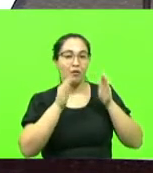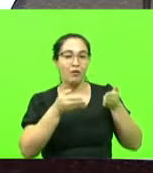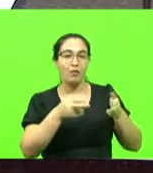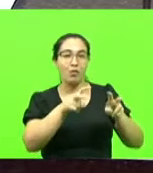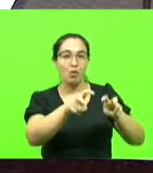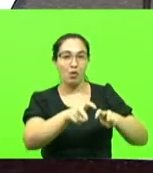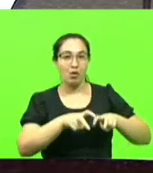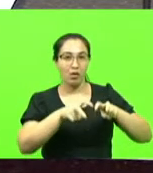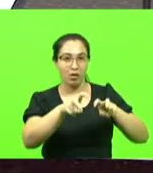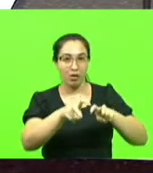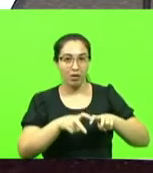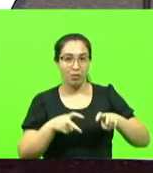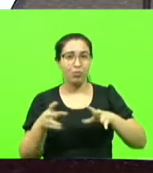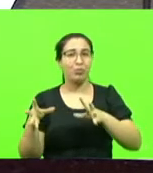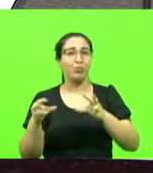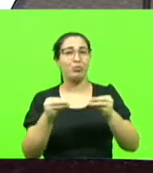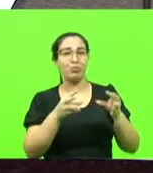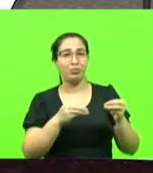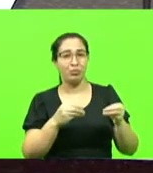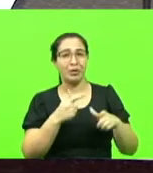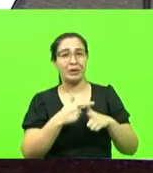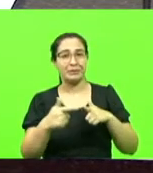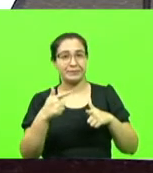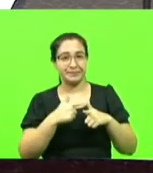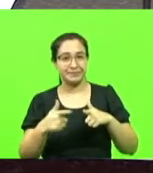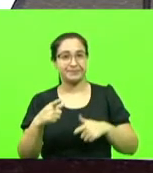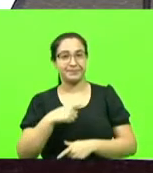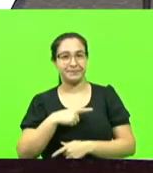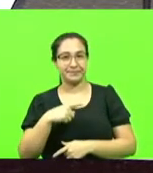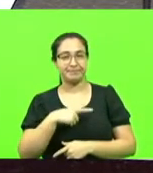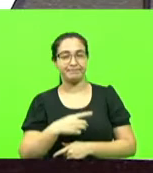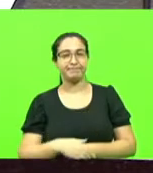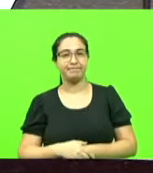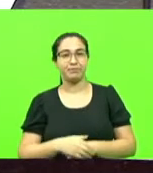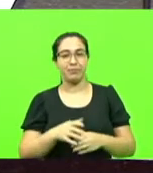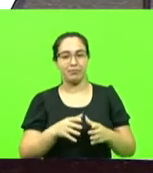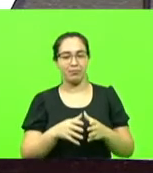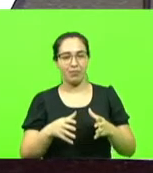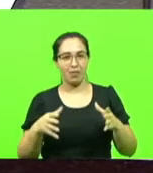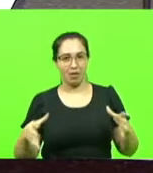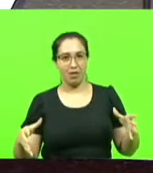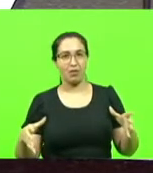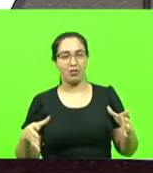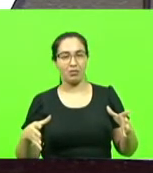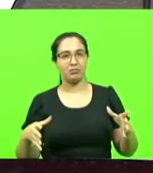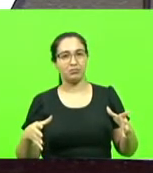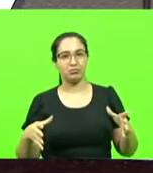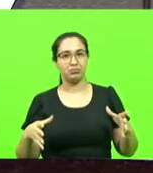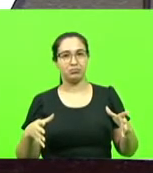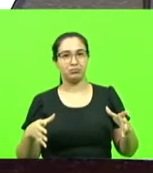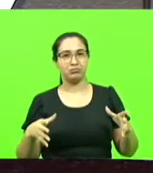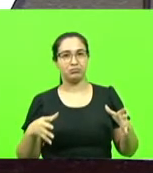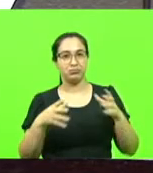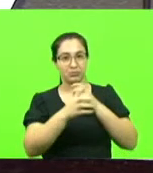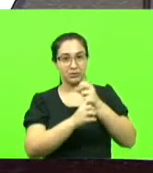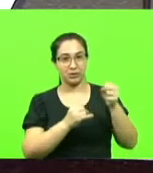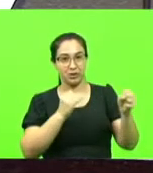muitos problemas. E a expansão da conectividade poderia